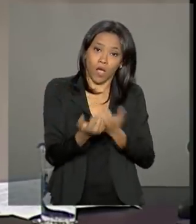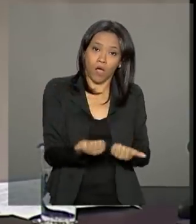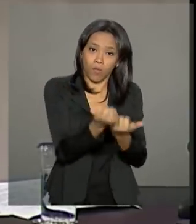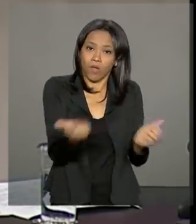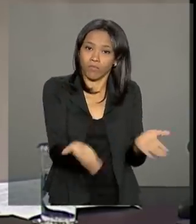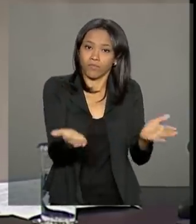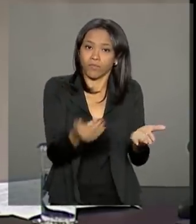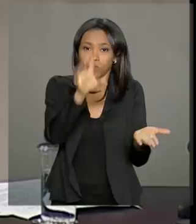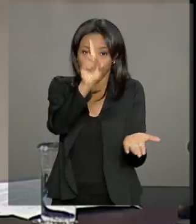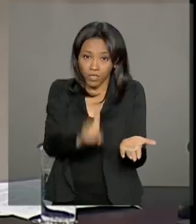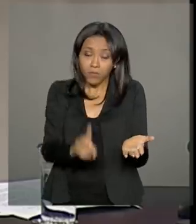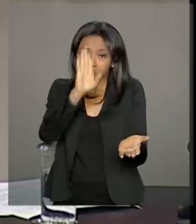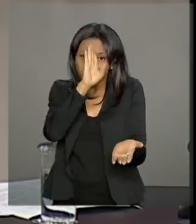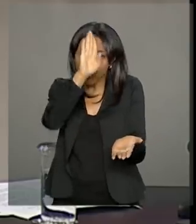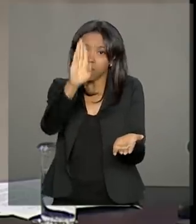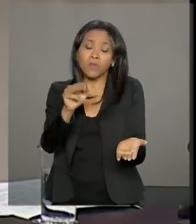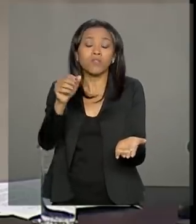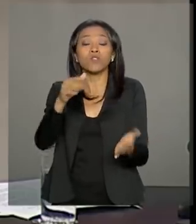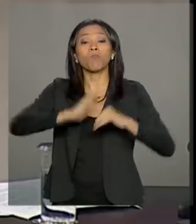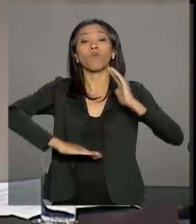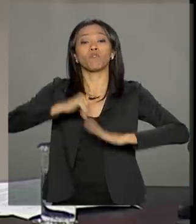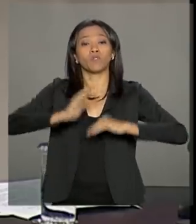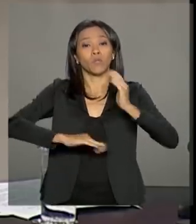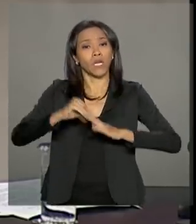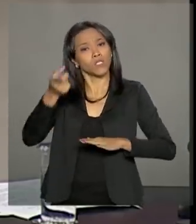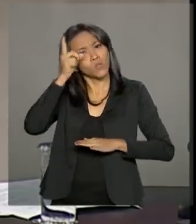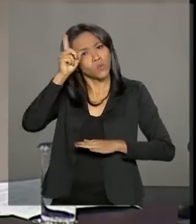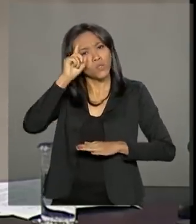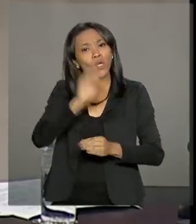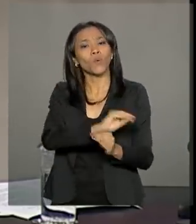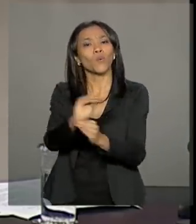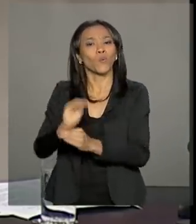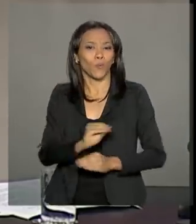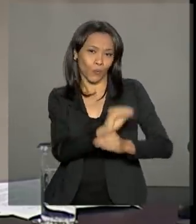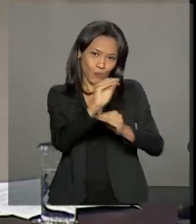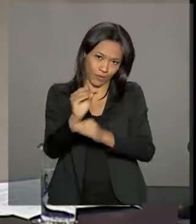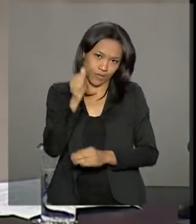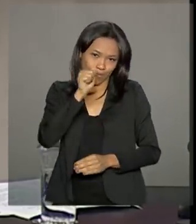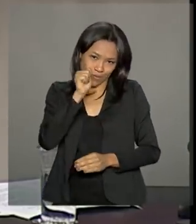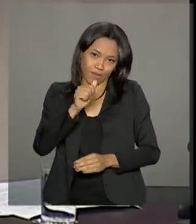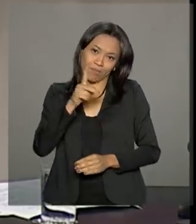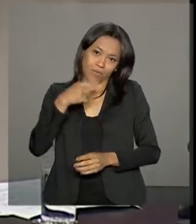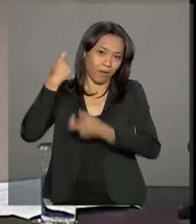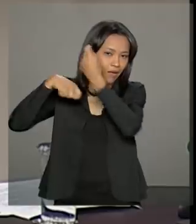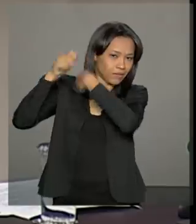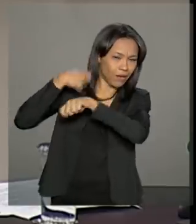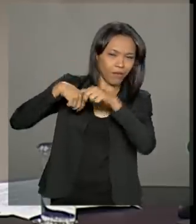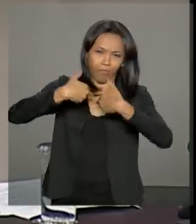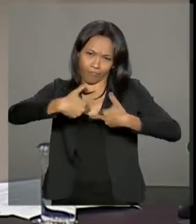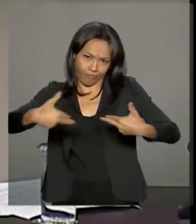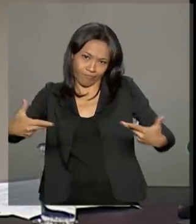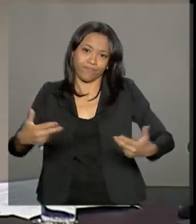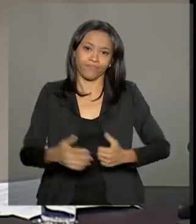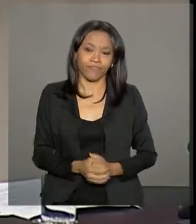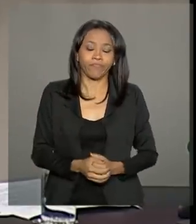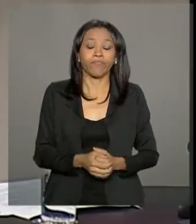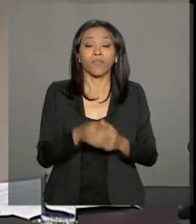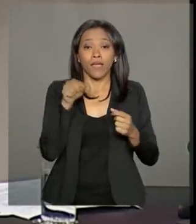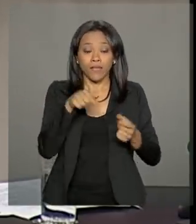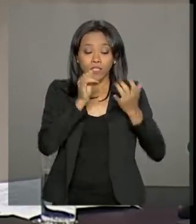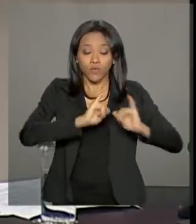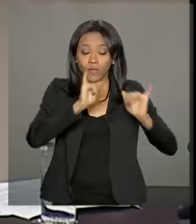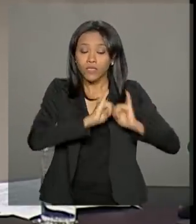especial os profissionais que lidam com as mulheres todos os dias, como os do campo da beleza. A campanha contará com